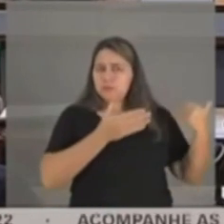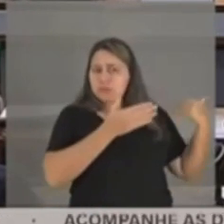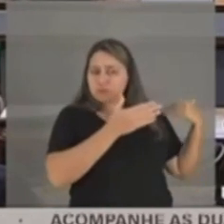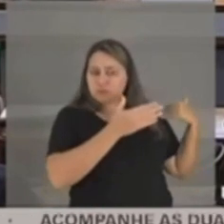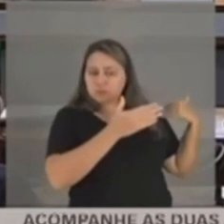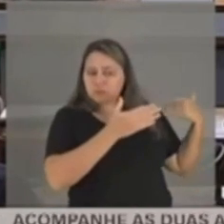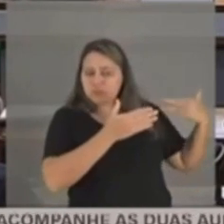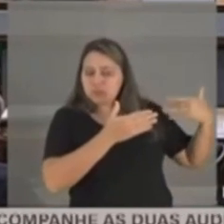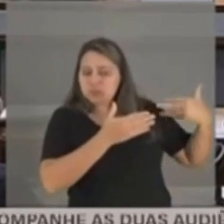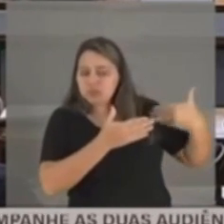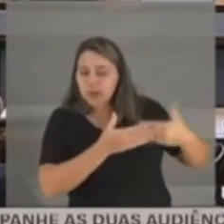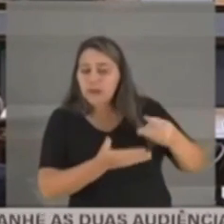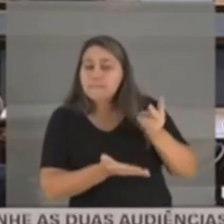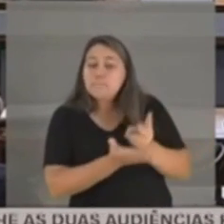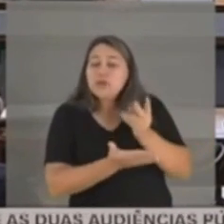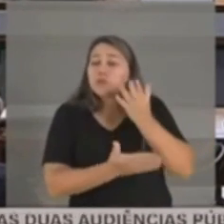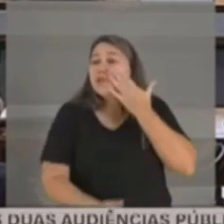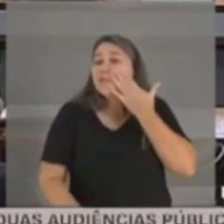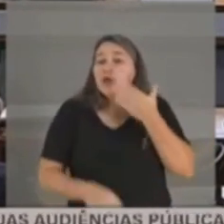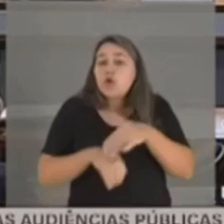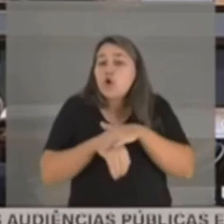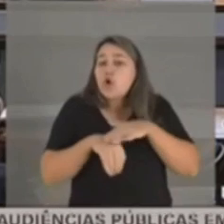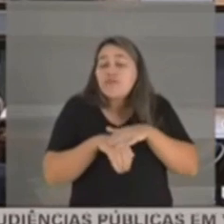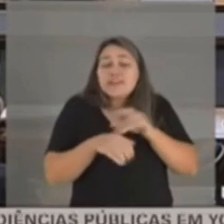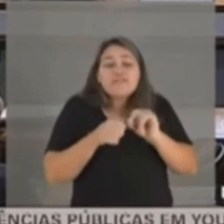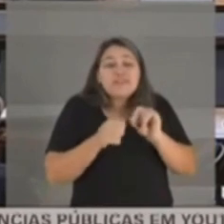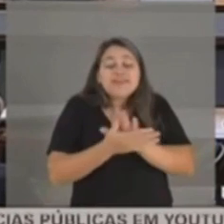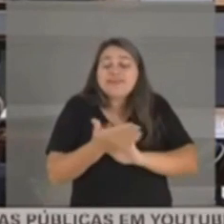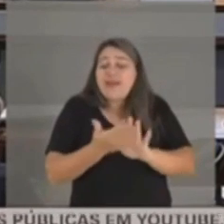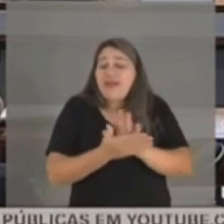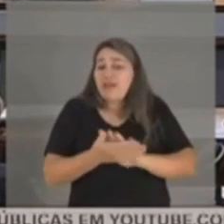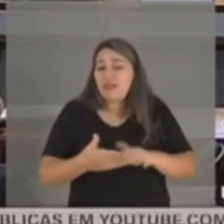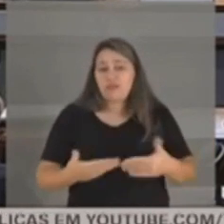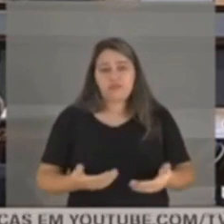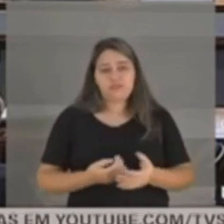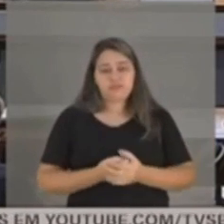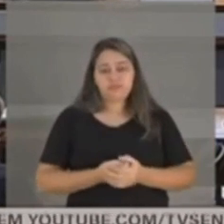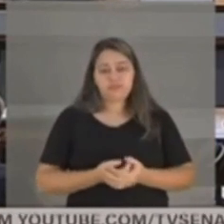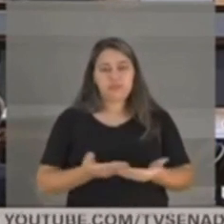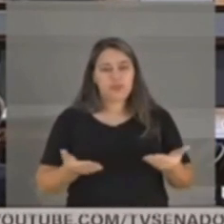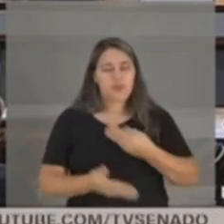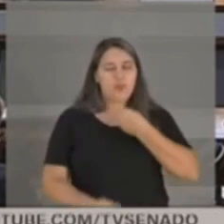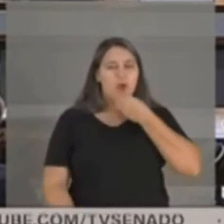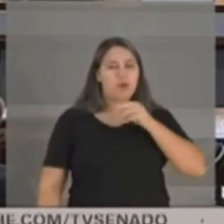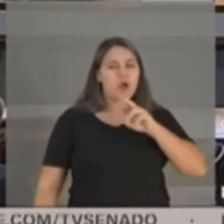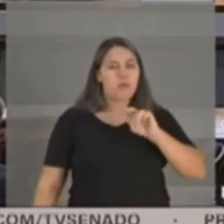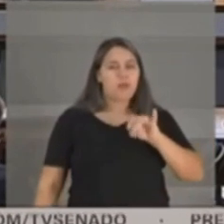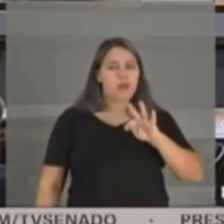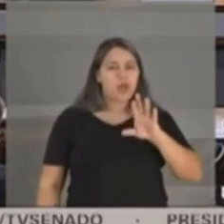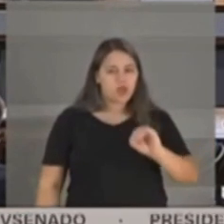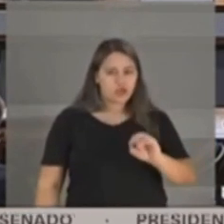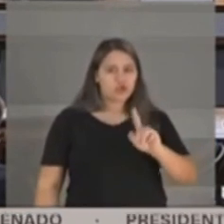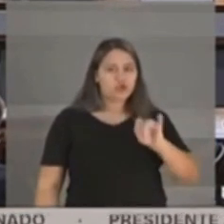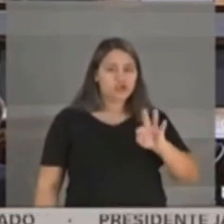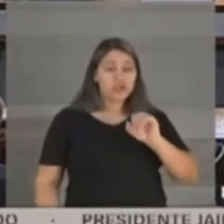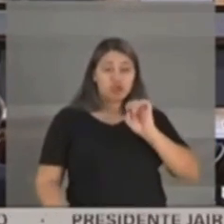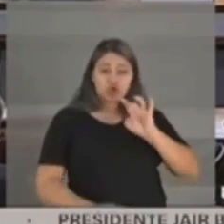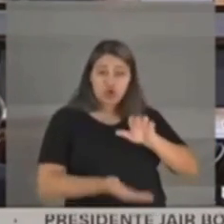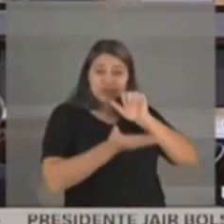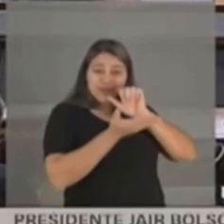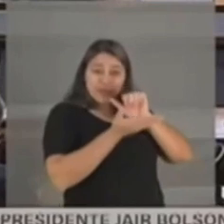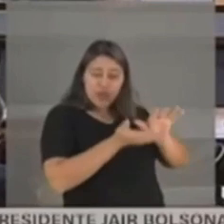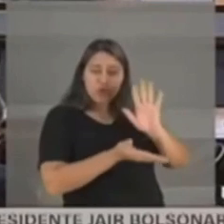mesmo tendo conhecimento dessas conversas, nada foi feito. O senhor Roberto Dias foi exonerado, como disse o